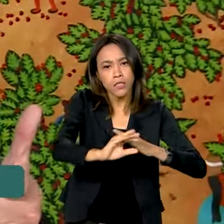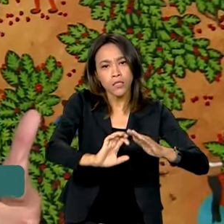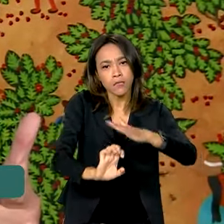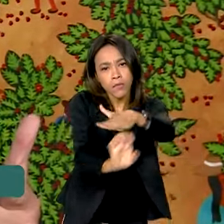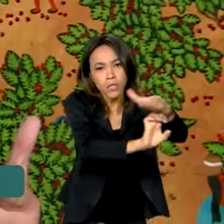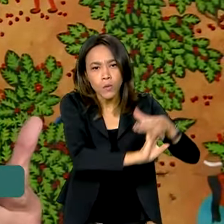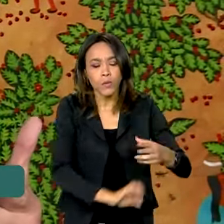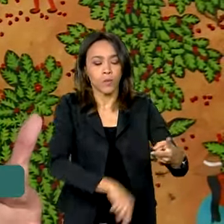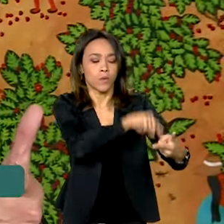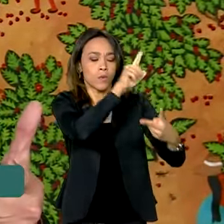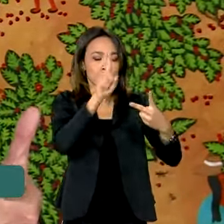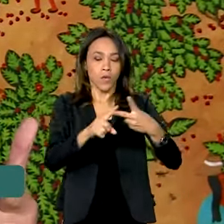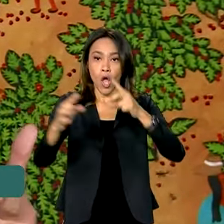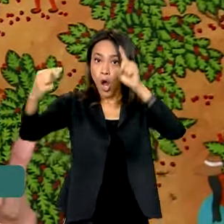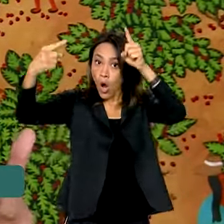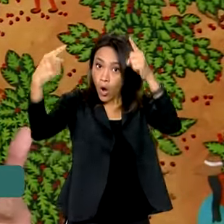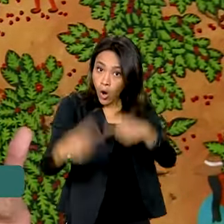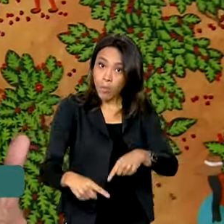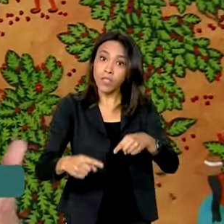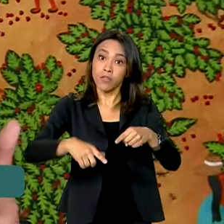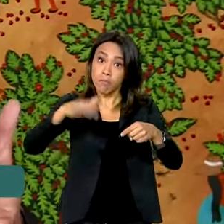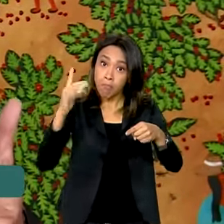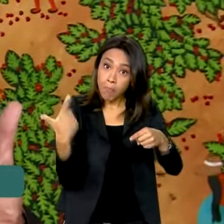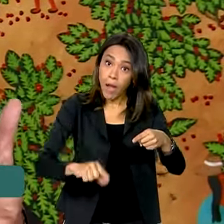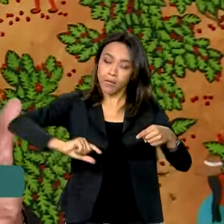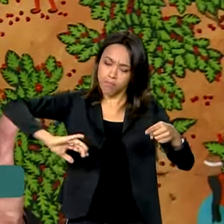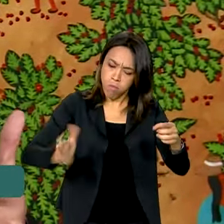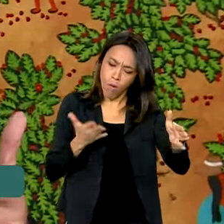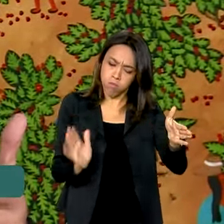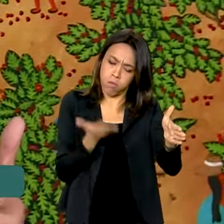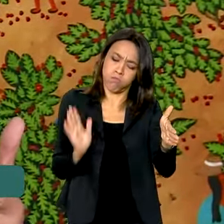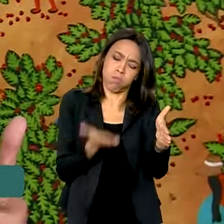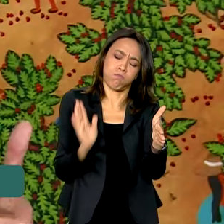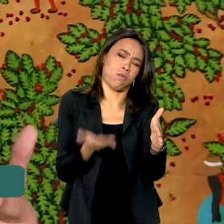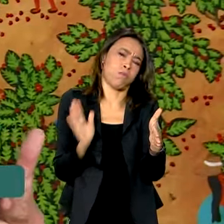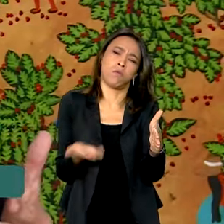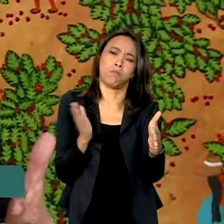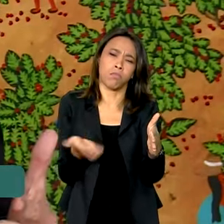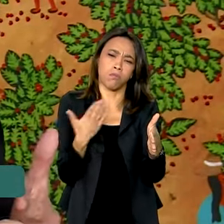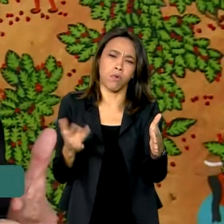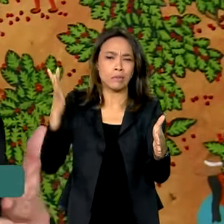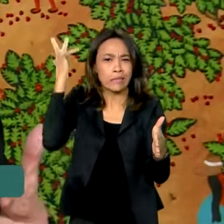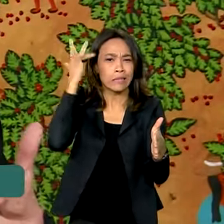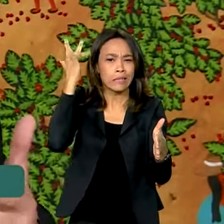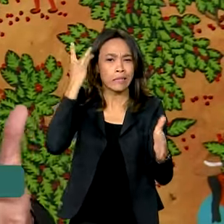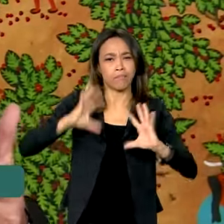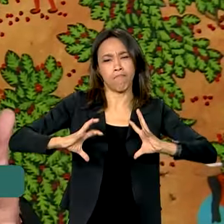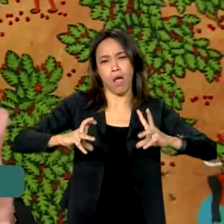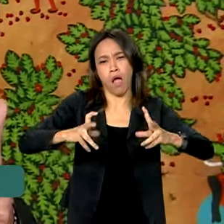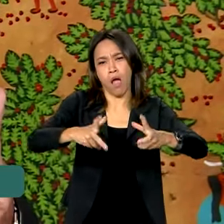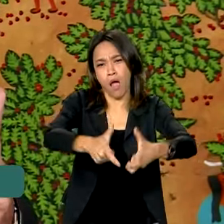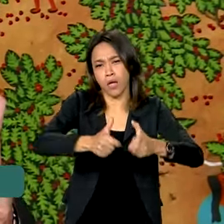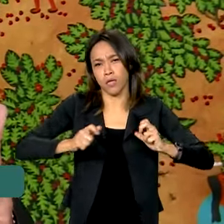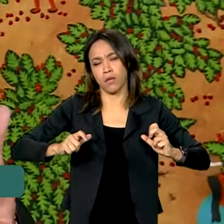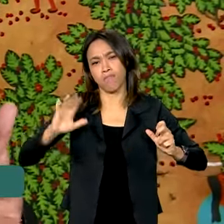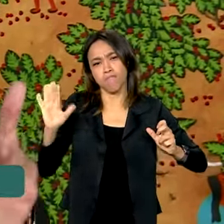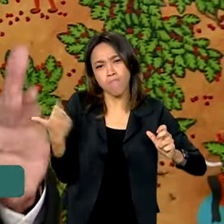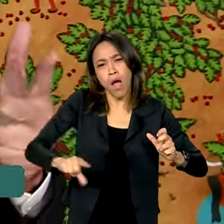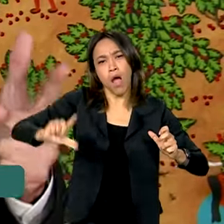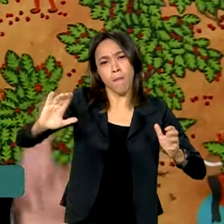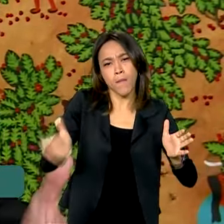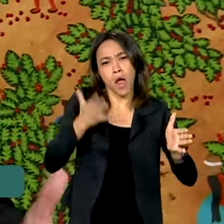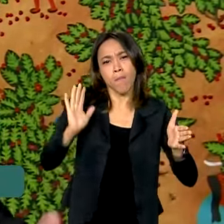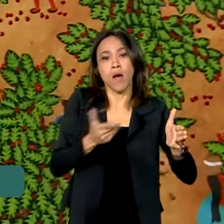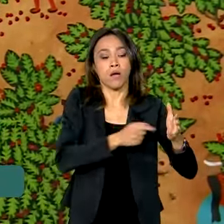competitividade e produtividade. Faz crescer com máquinas mais modernas, ter mais produtividade.